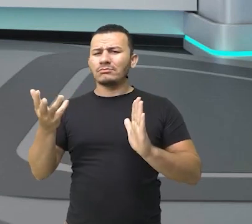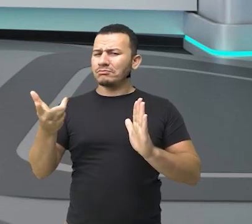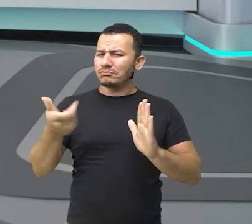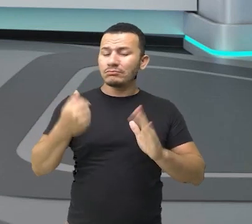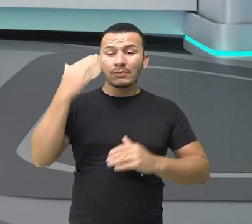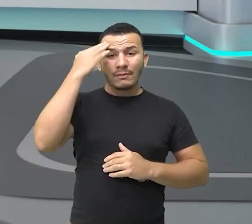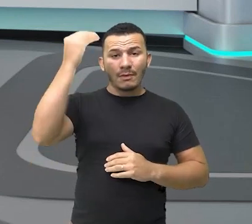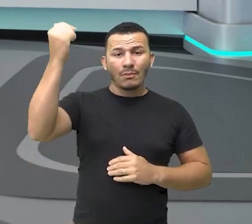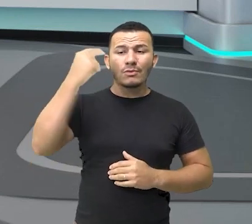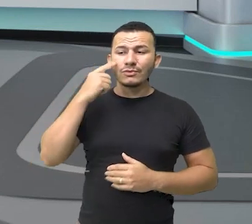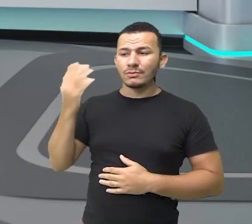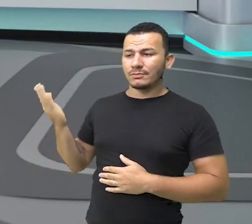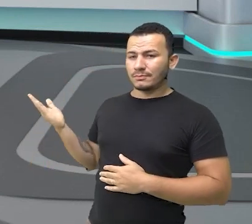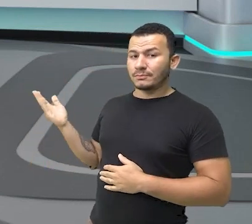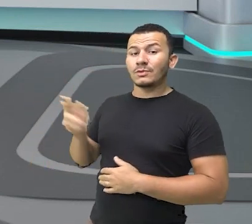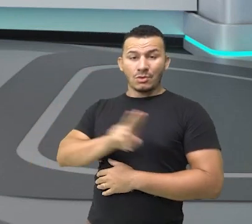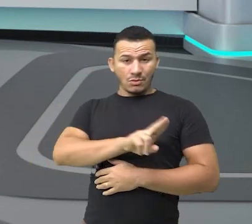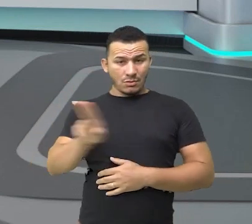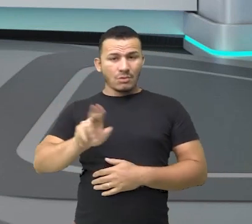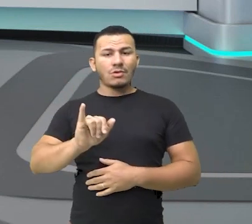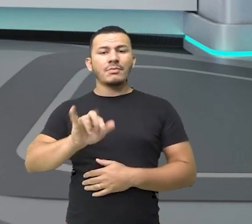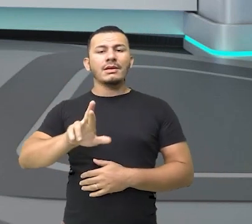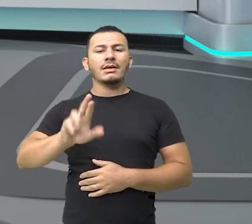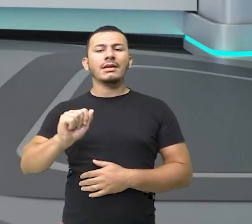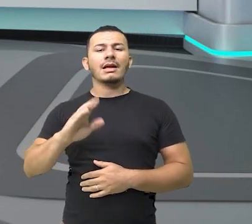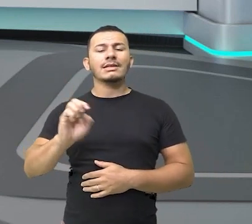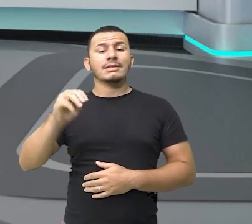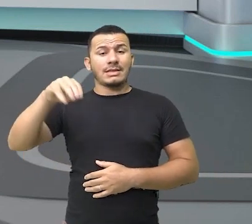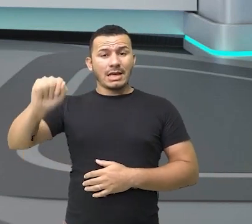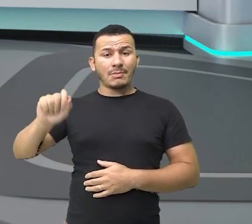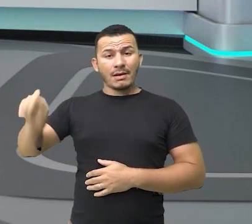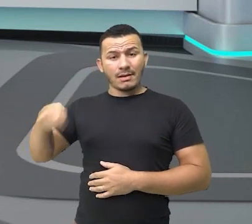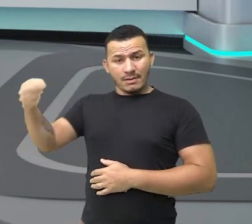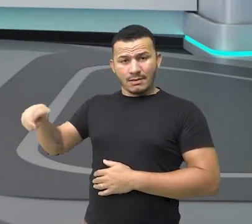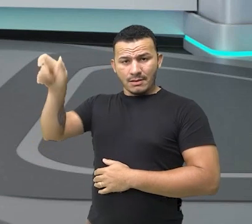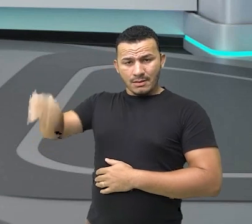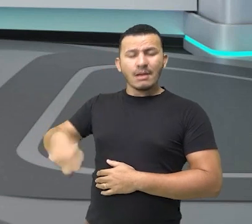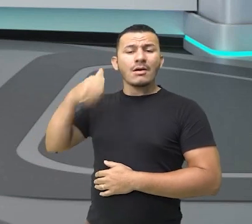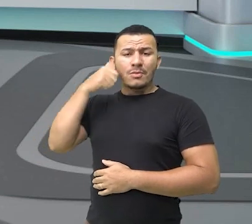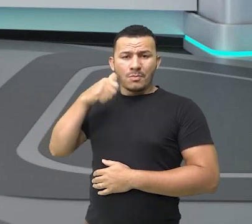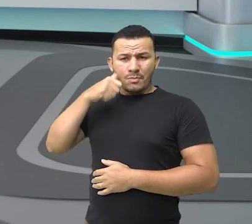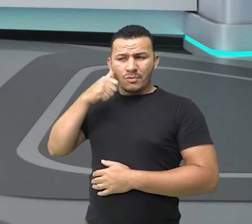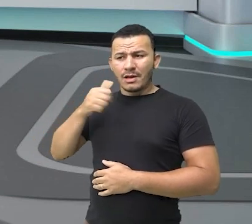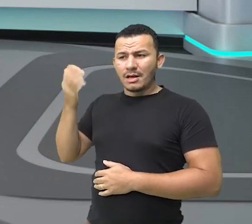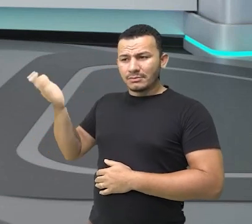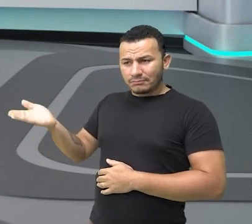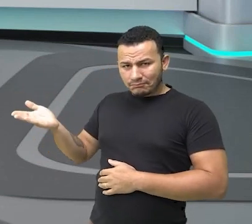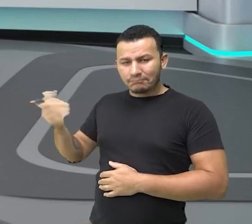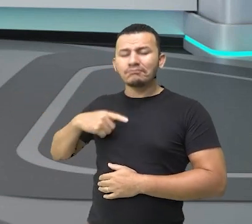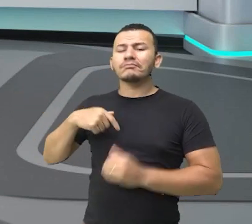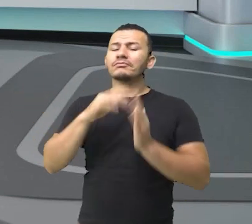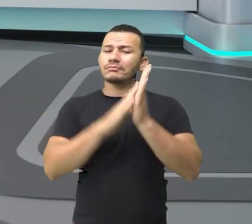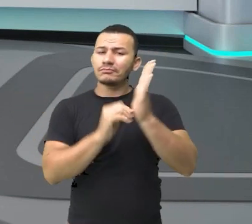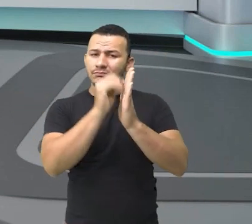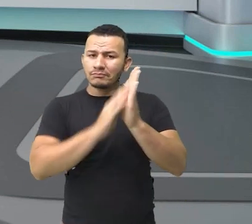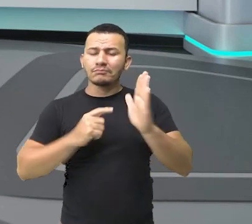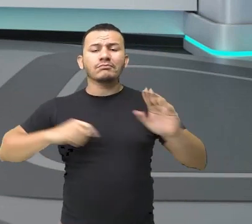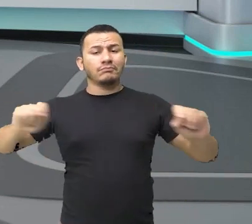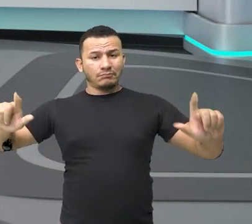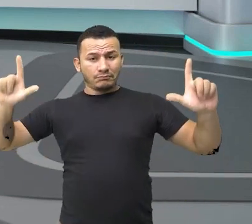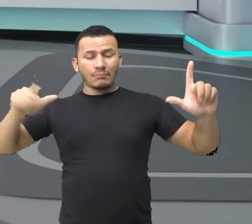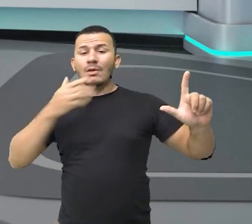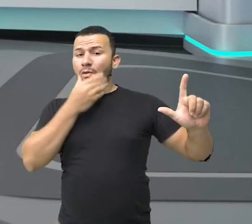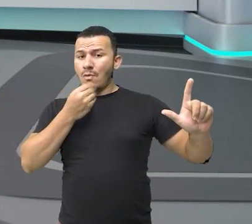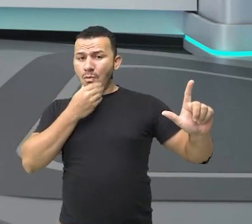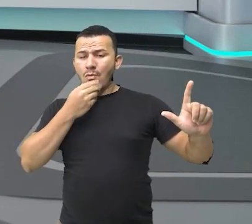esta obra, Iracema. Ok? Ela é uma personagem, Iracema, que este quadro retrata uma personagem do autor